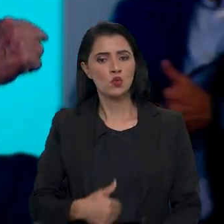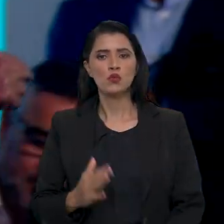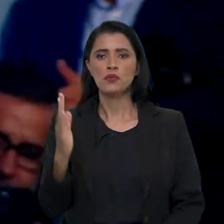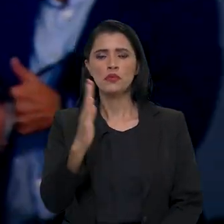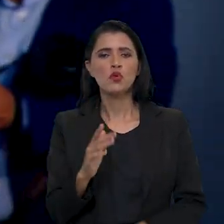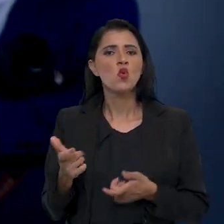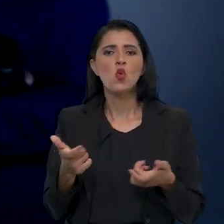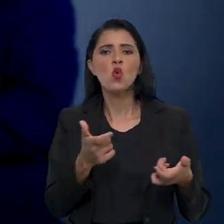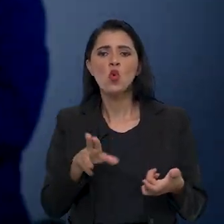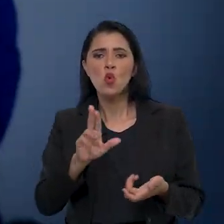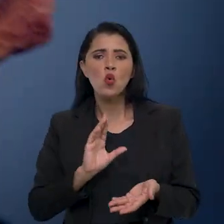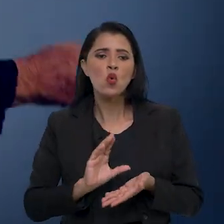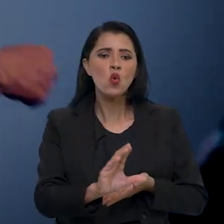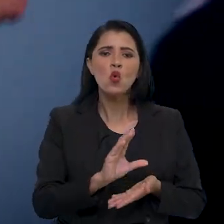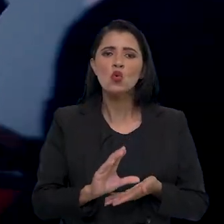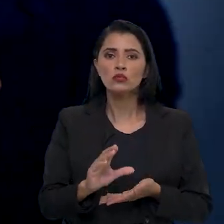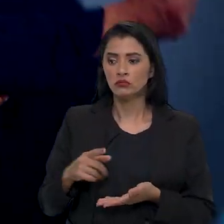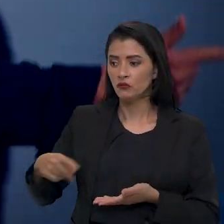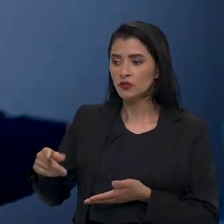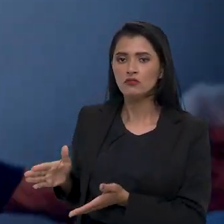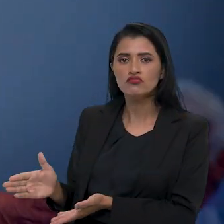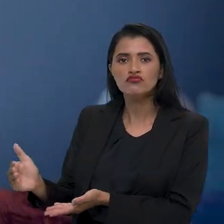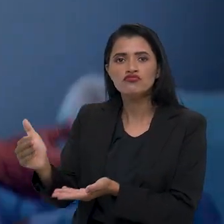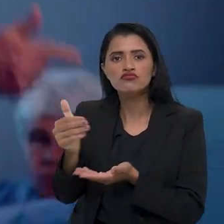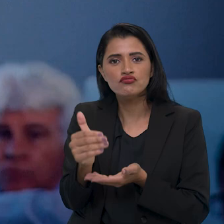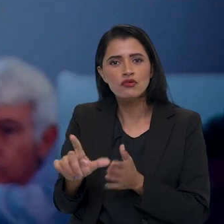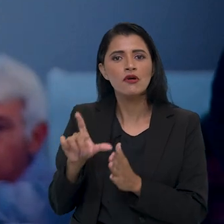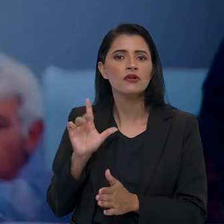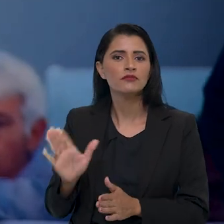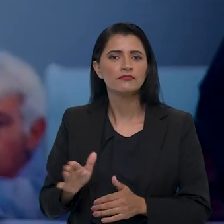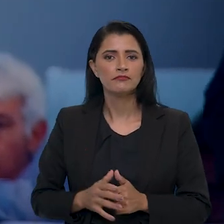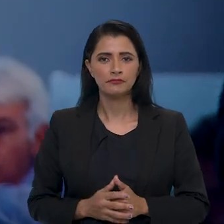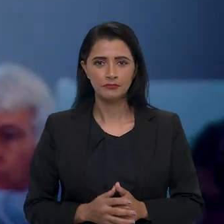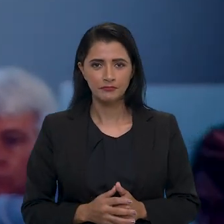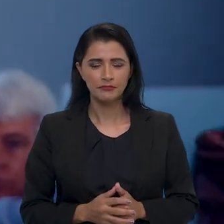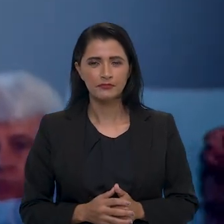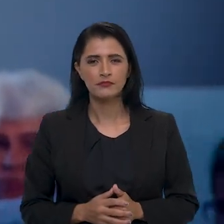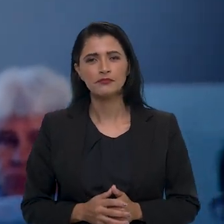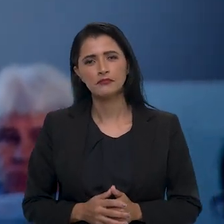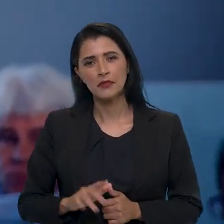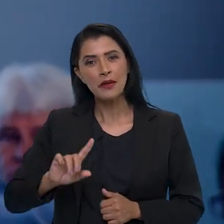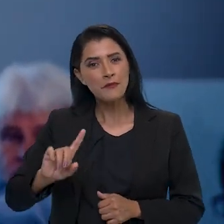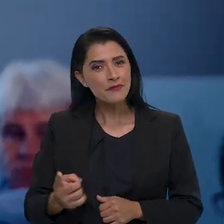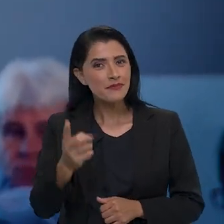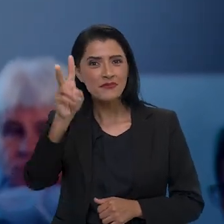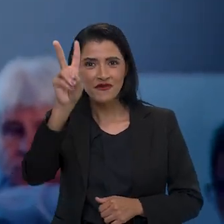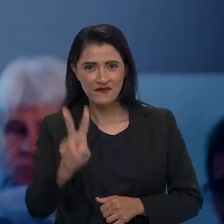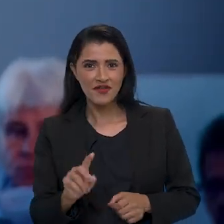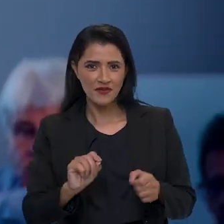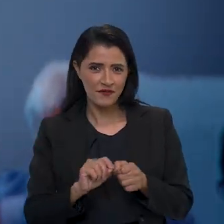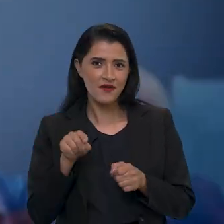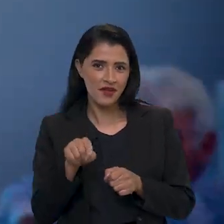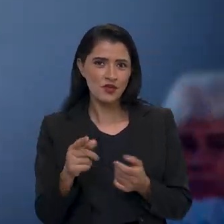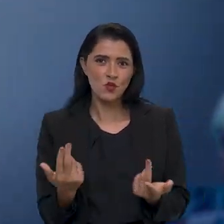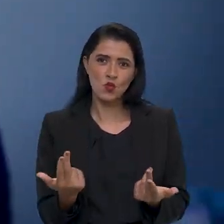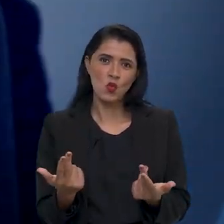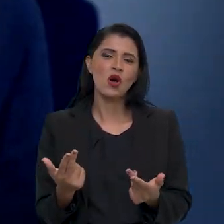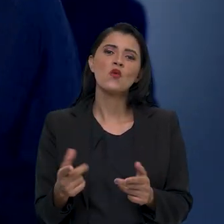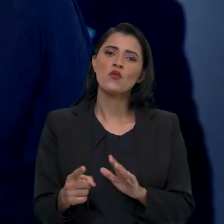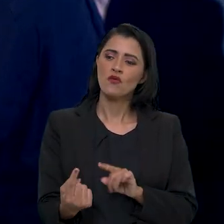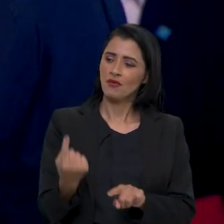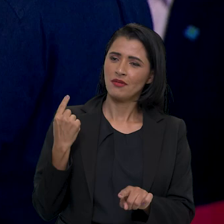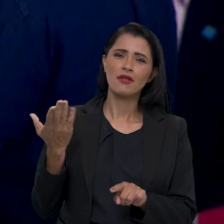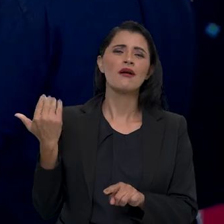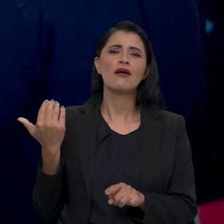e aonde a gente aplica o dinheiro que a gente arrecadou de vocês. A primeira vez que nós fizemos